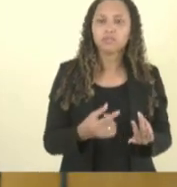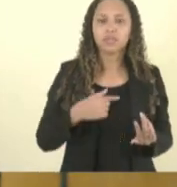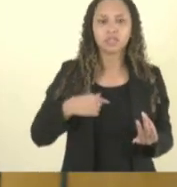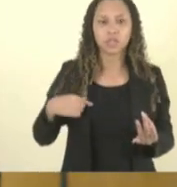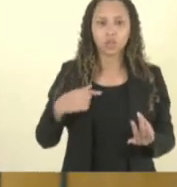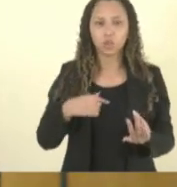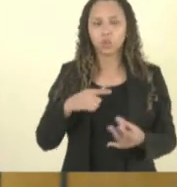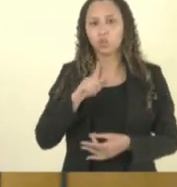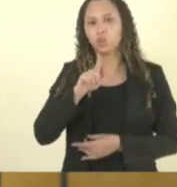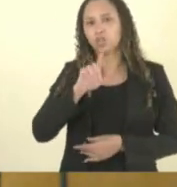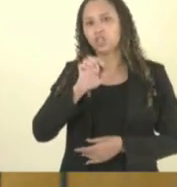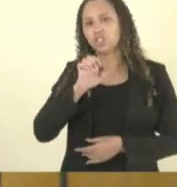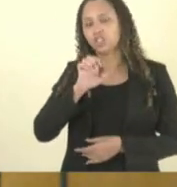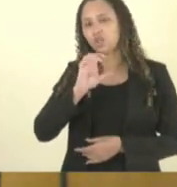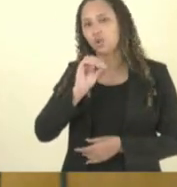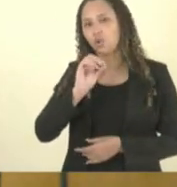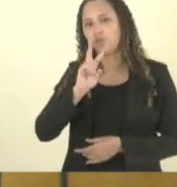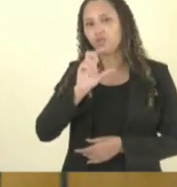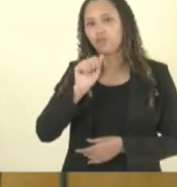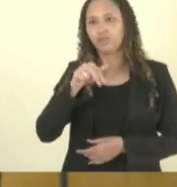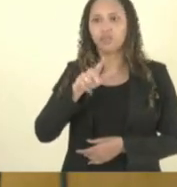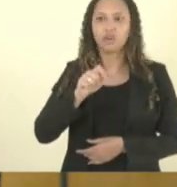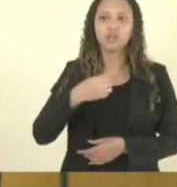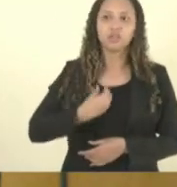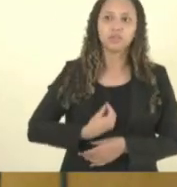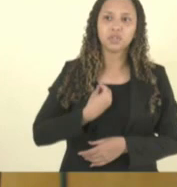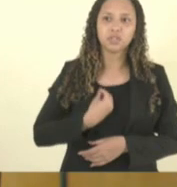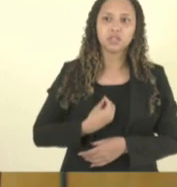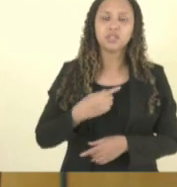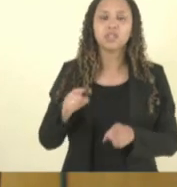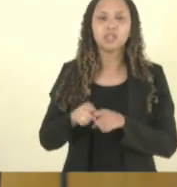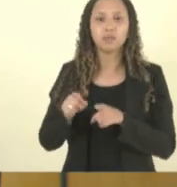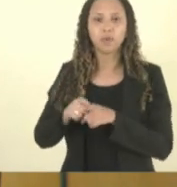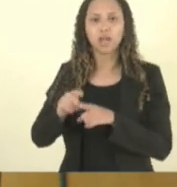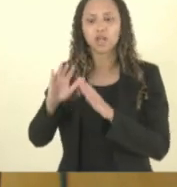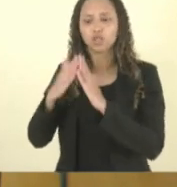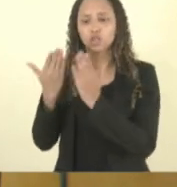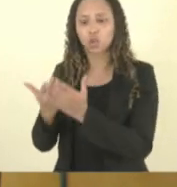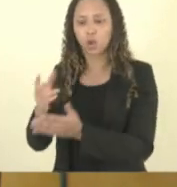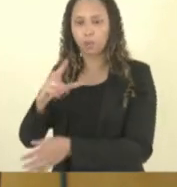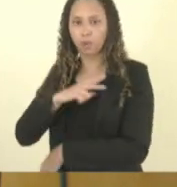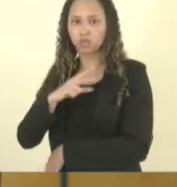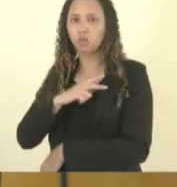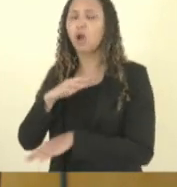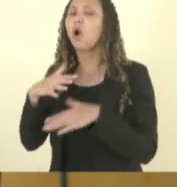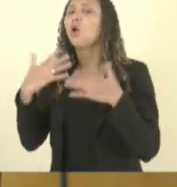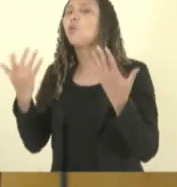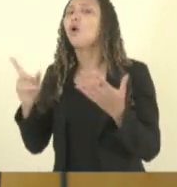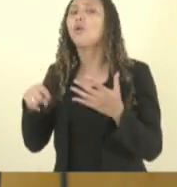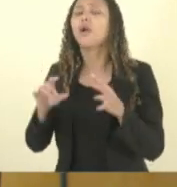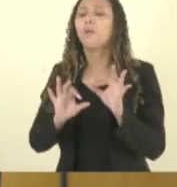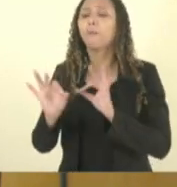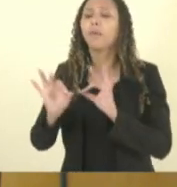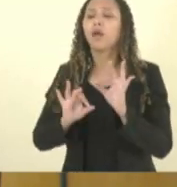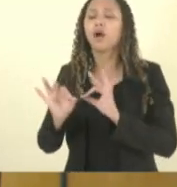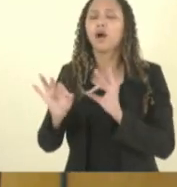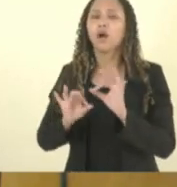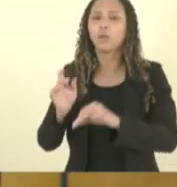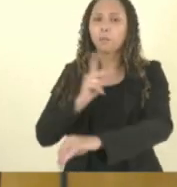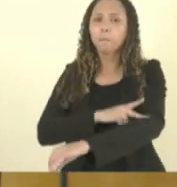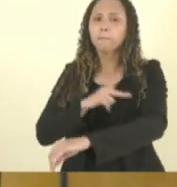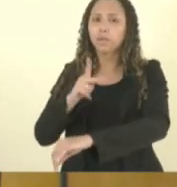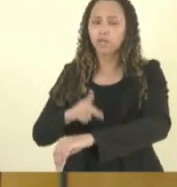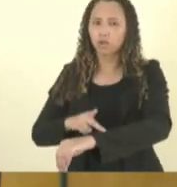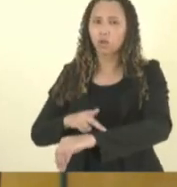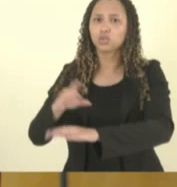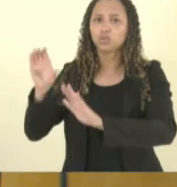aqui a nossa gerente e pras escolas particulares quais são os planos pedagógicos